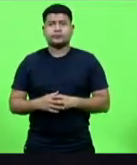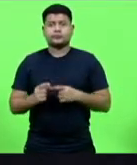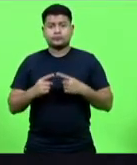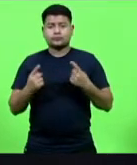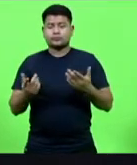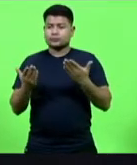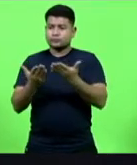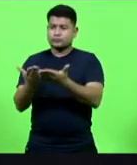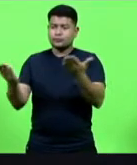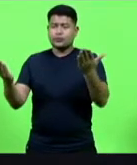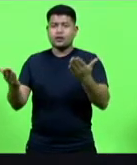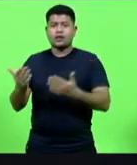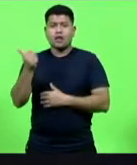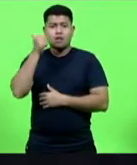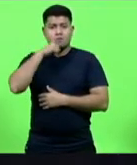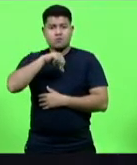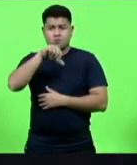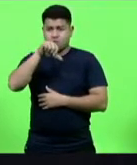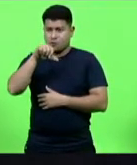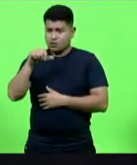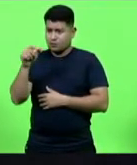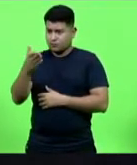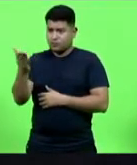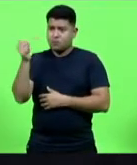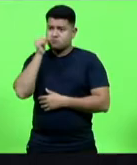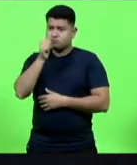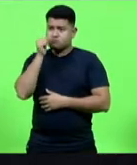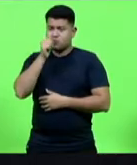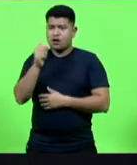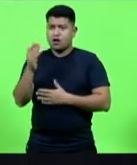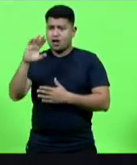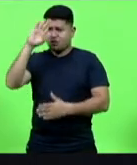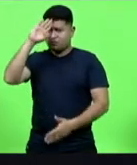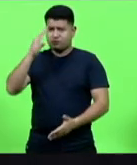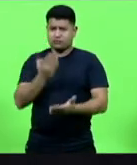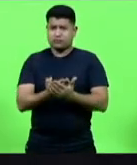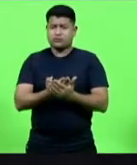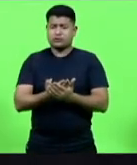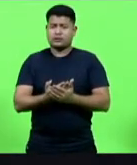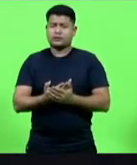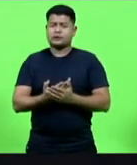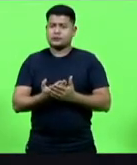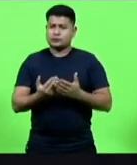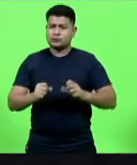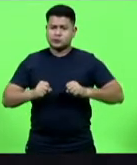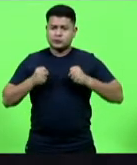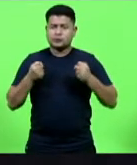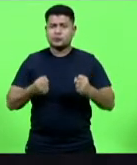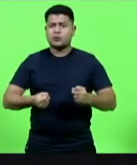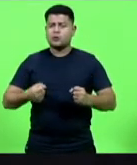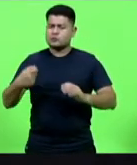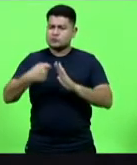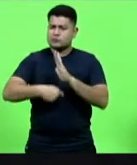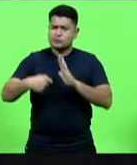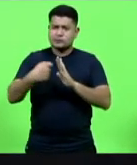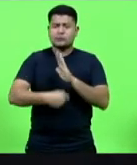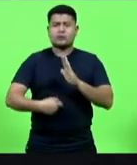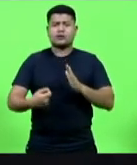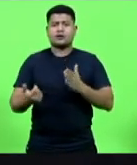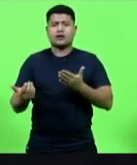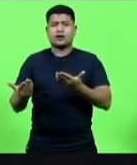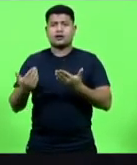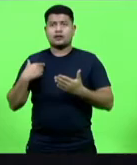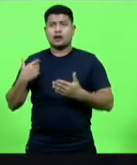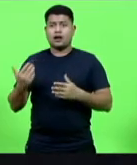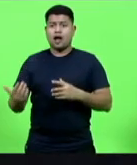vocês, mulheres de fé, de guerra, mulheres iluminadas que trouxeram